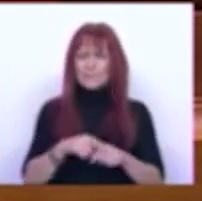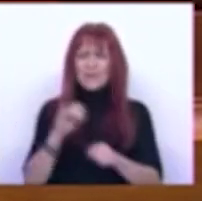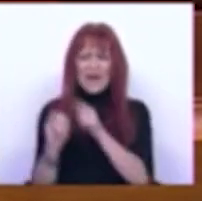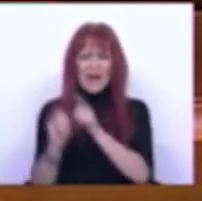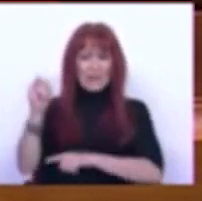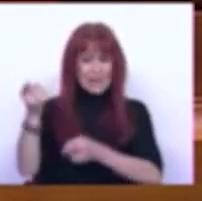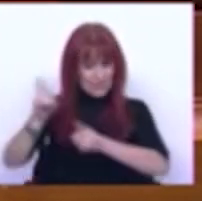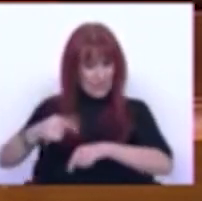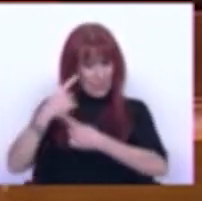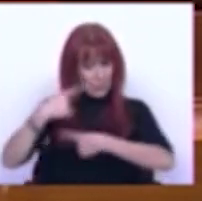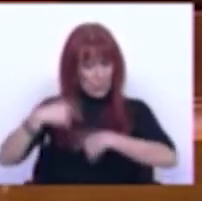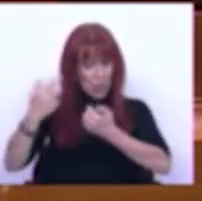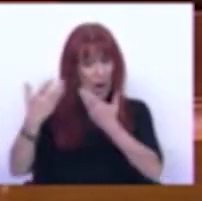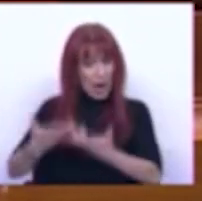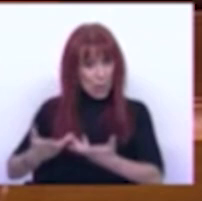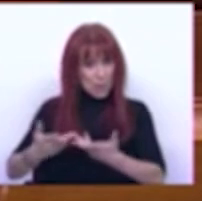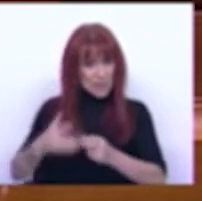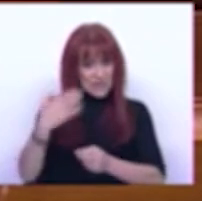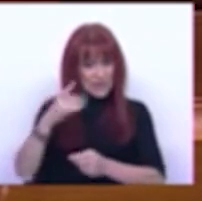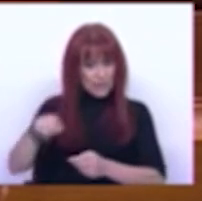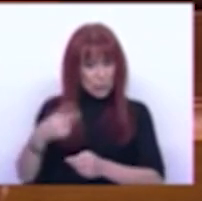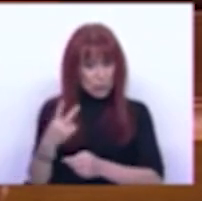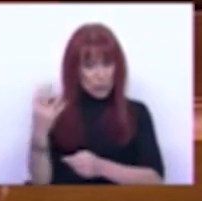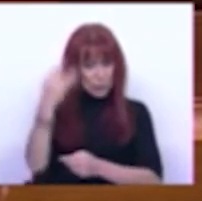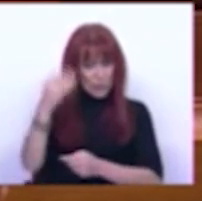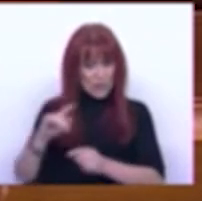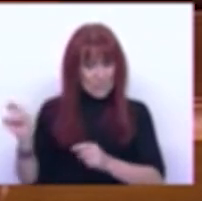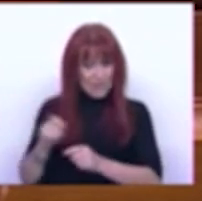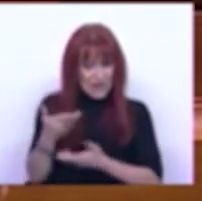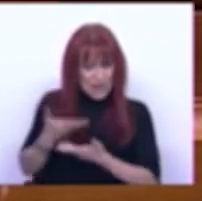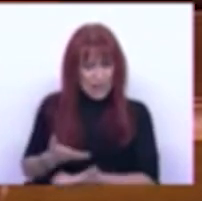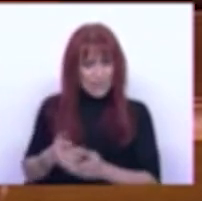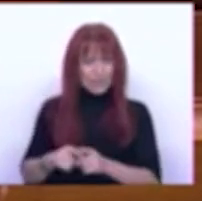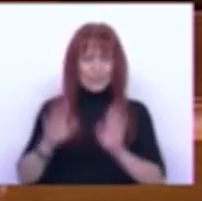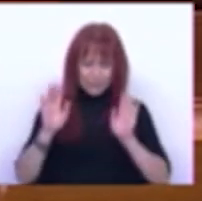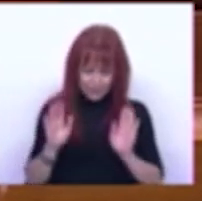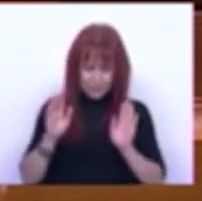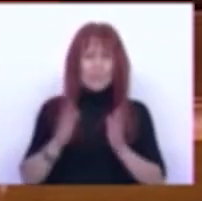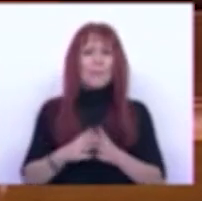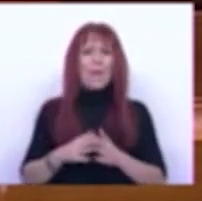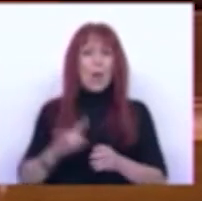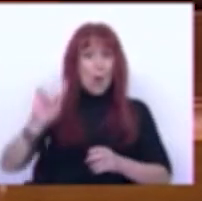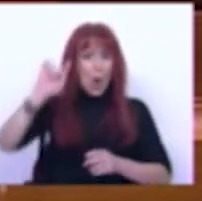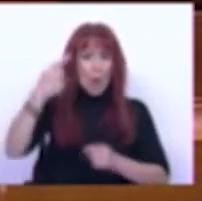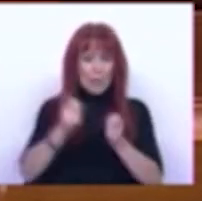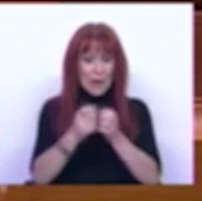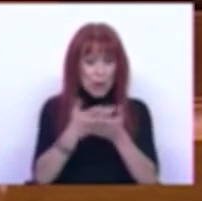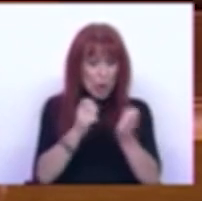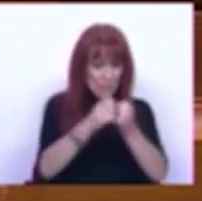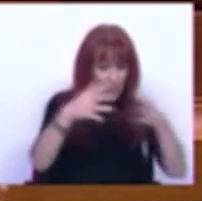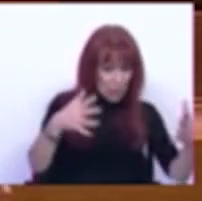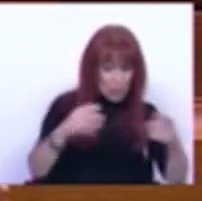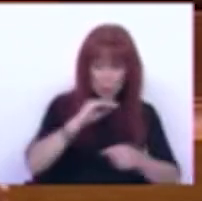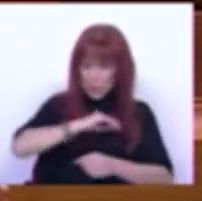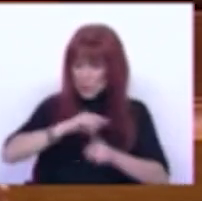inflação também divulgados agora 7,2% este mês Ou seja apesar do crescimento económico